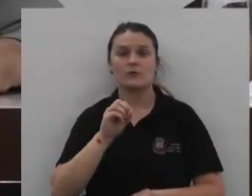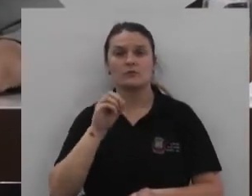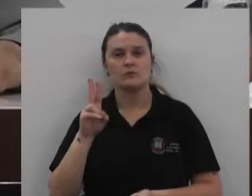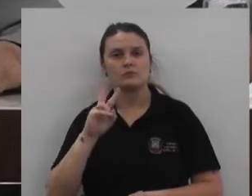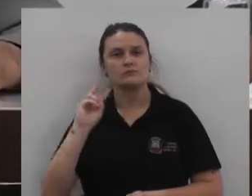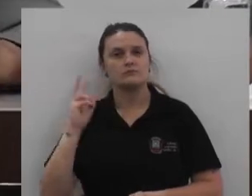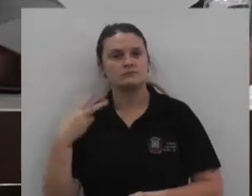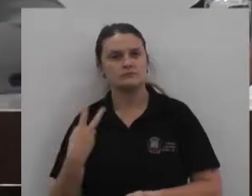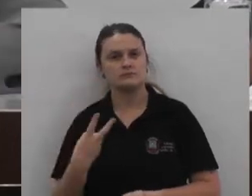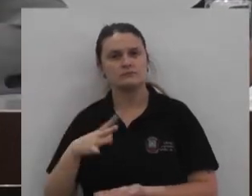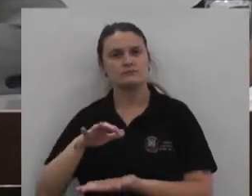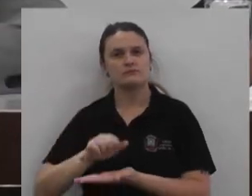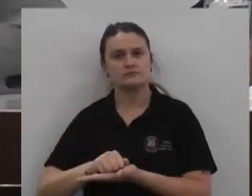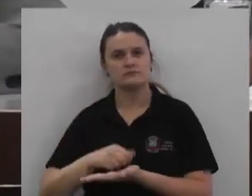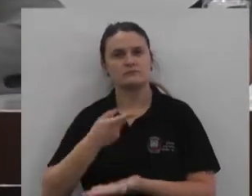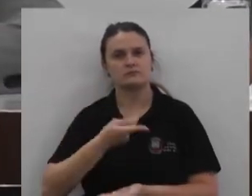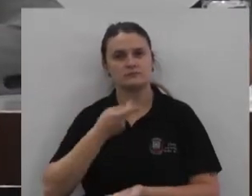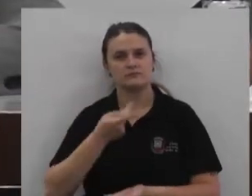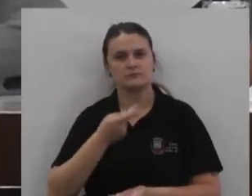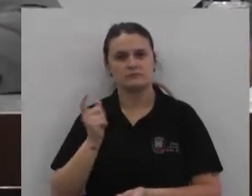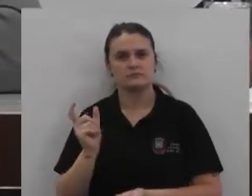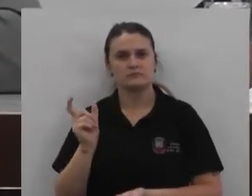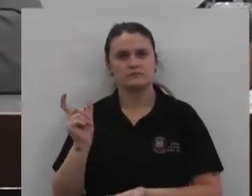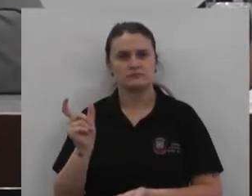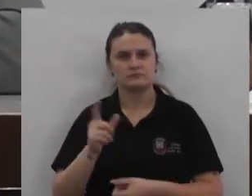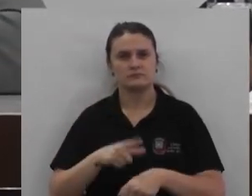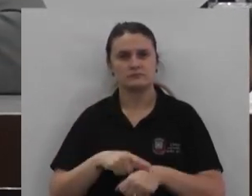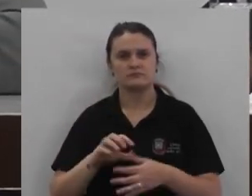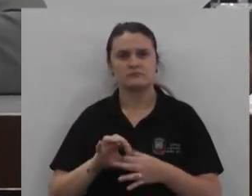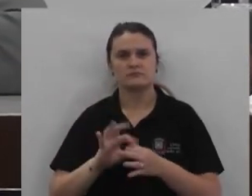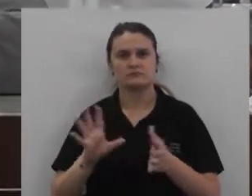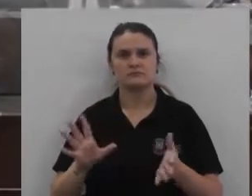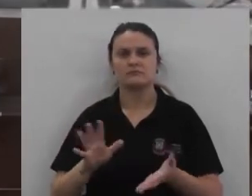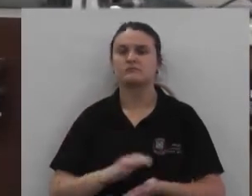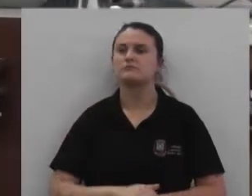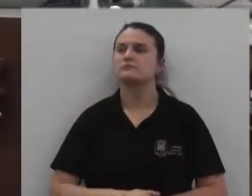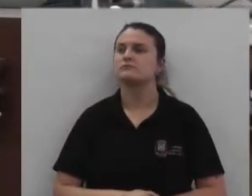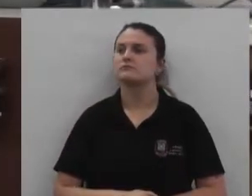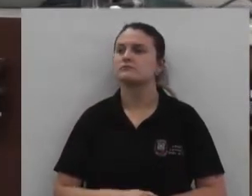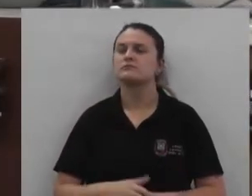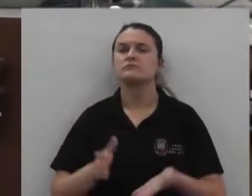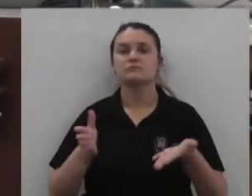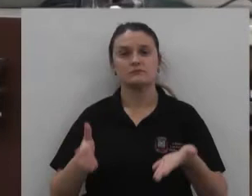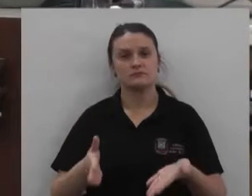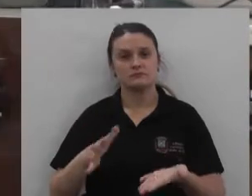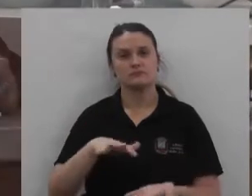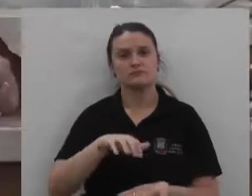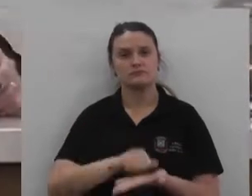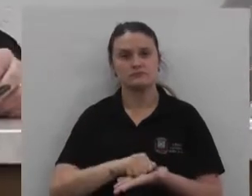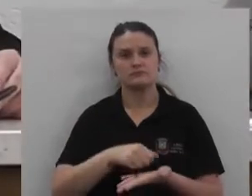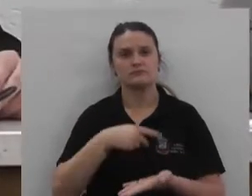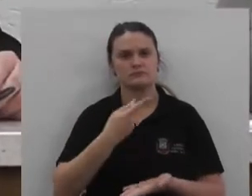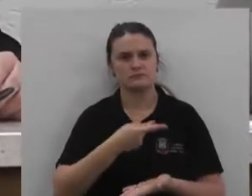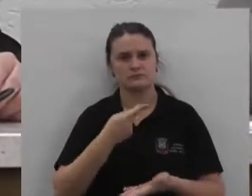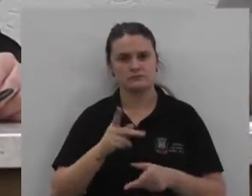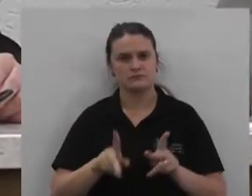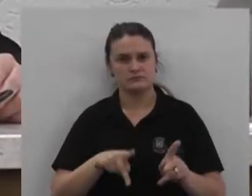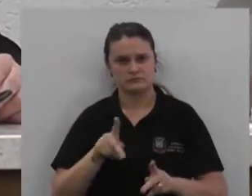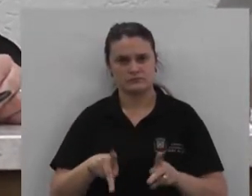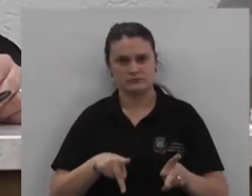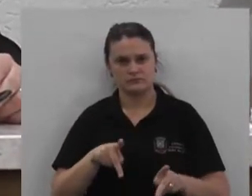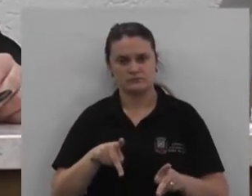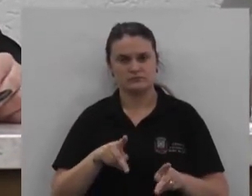se tem algum dos edis Inscrito para o uso da palavra No horário do expediente Encontra-se escrito na tribuna popular